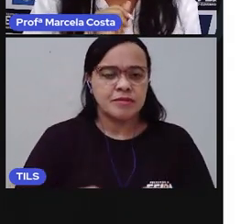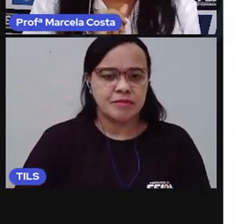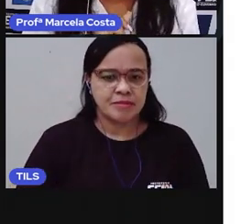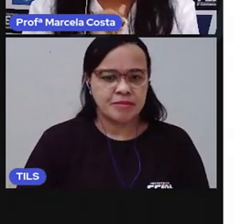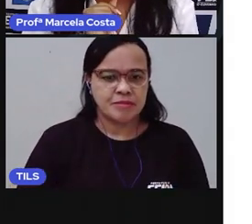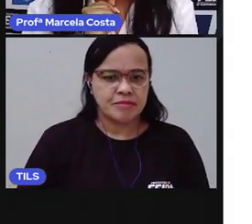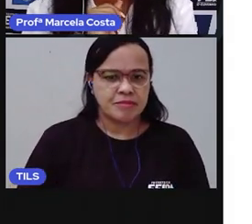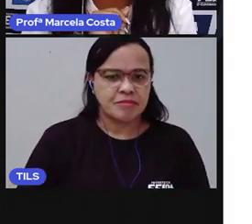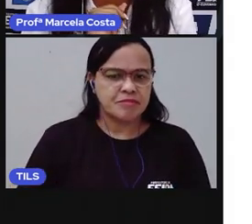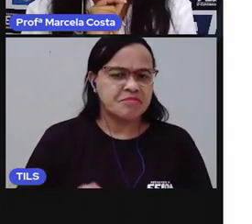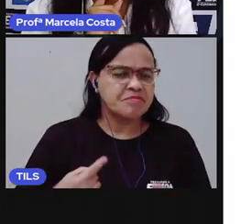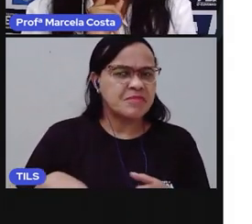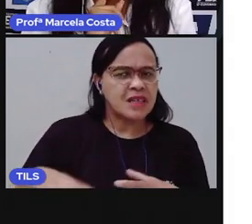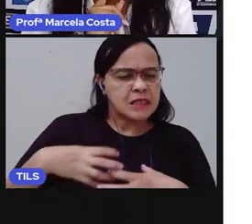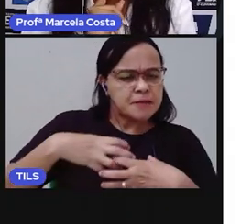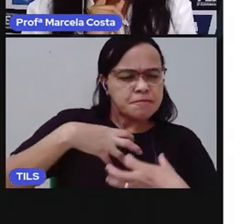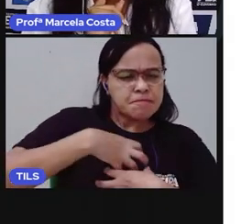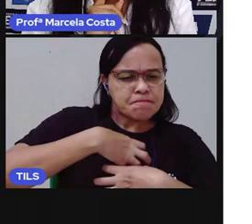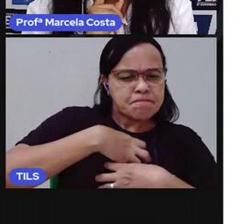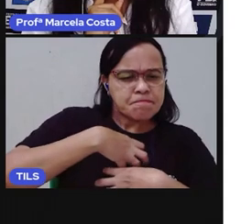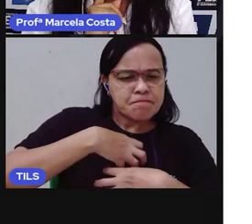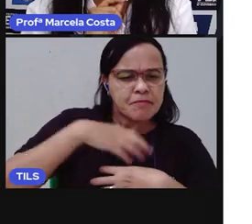O que será que ela tá sentindo?